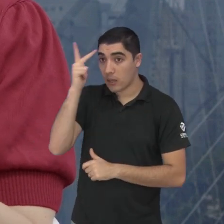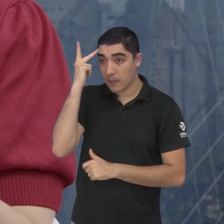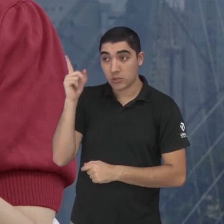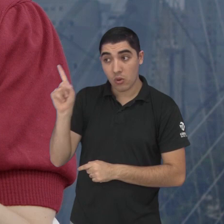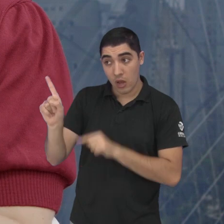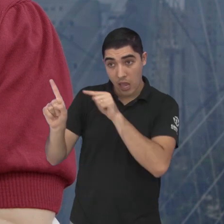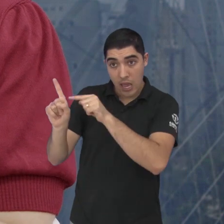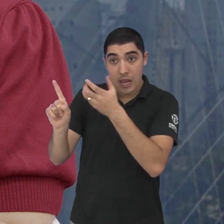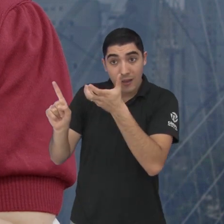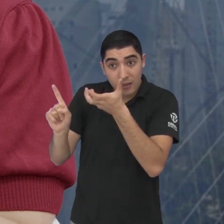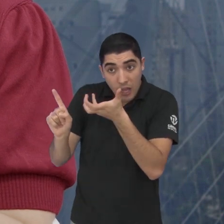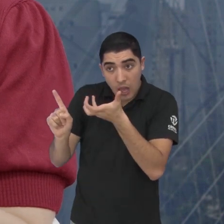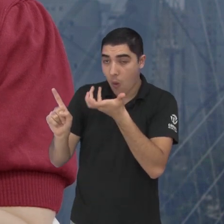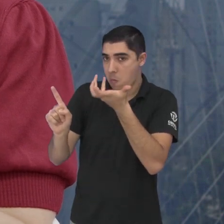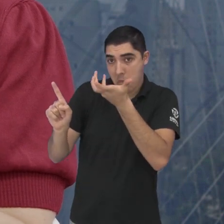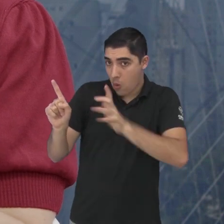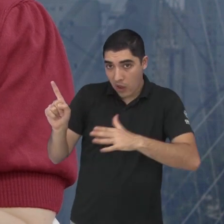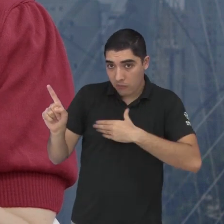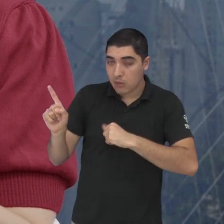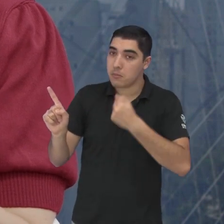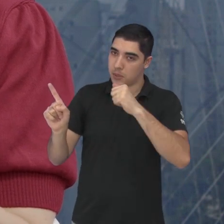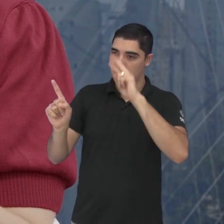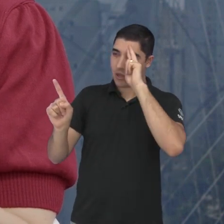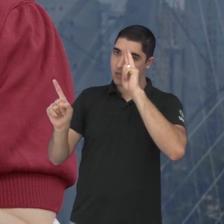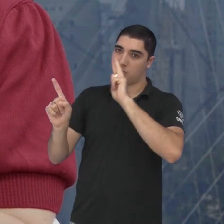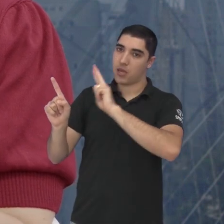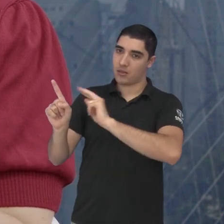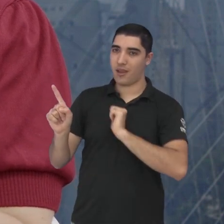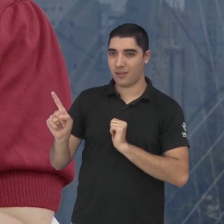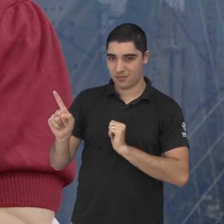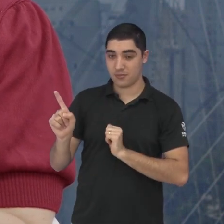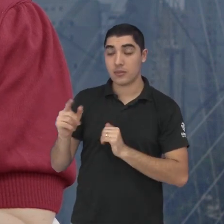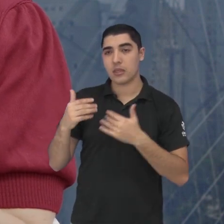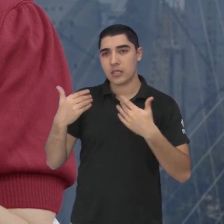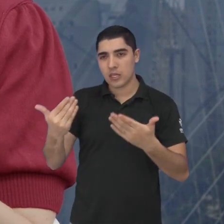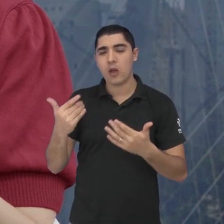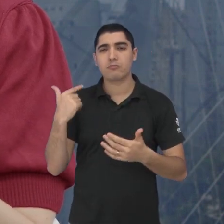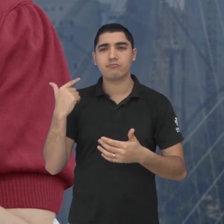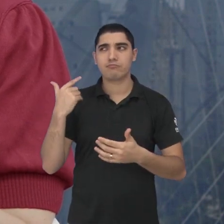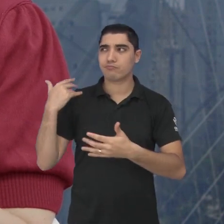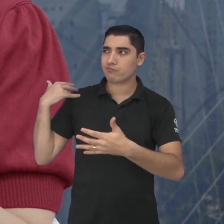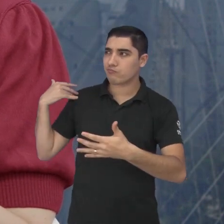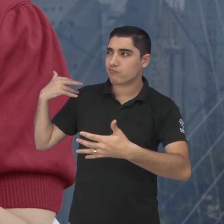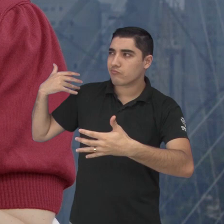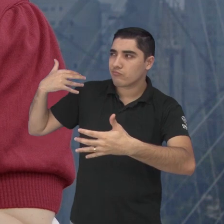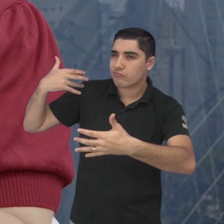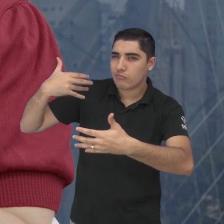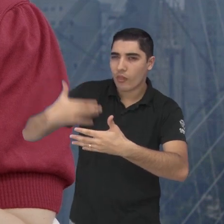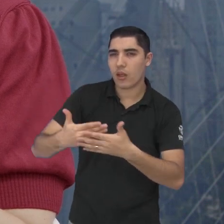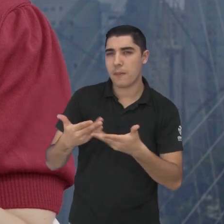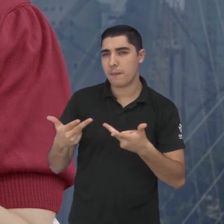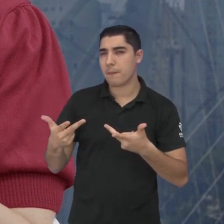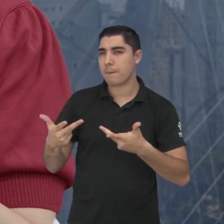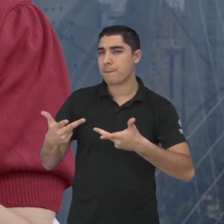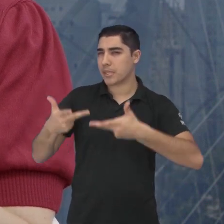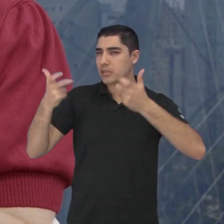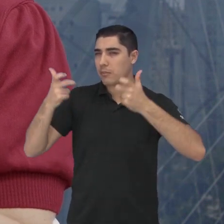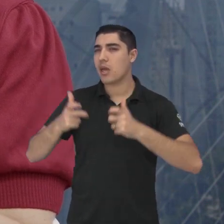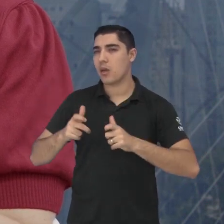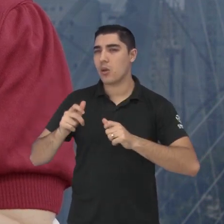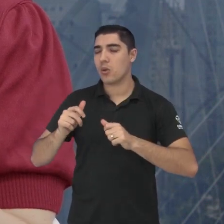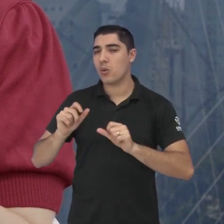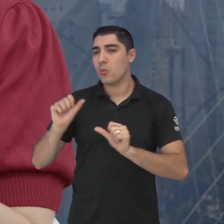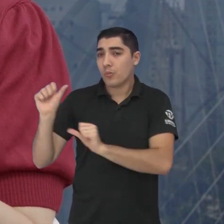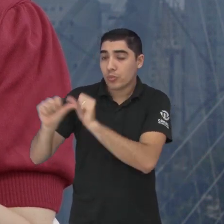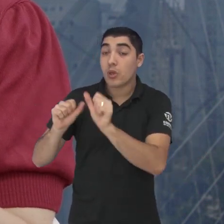ou não ter filhos e aí ao longo do tempo foi tomando outras proporções então é